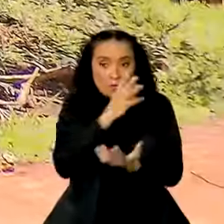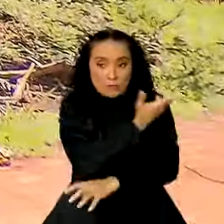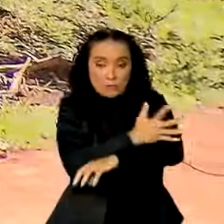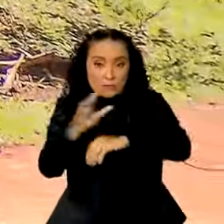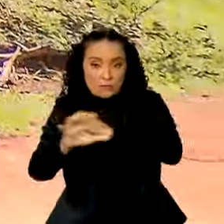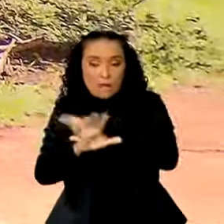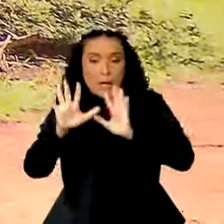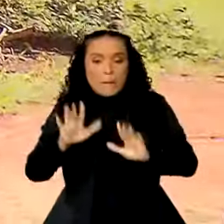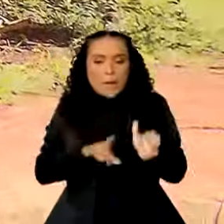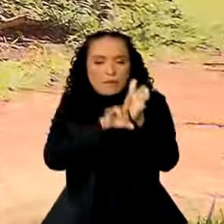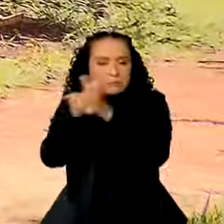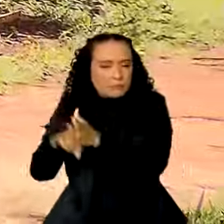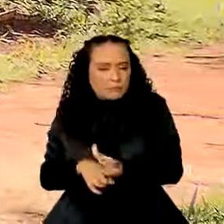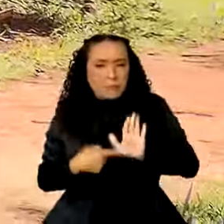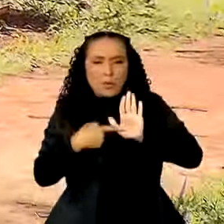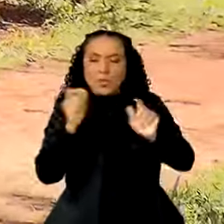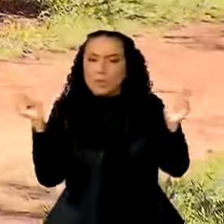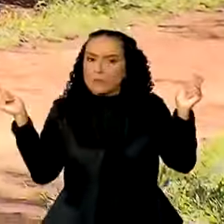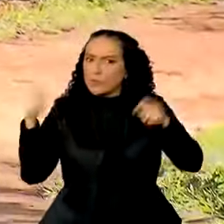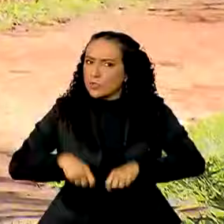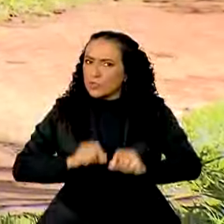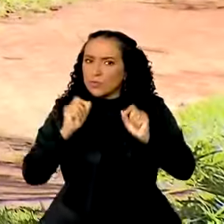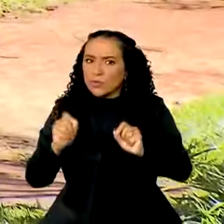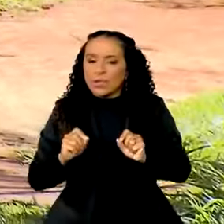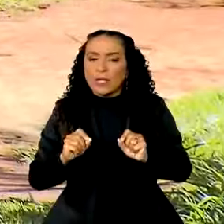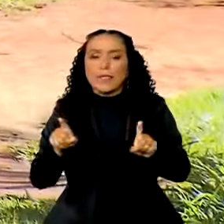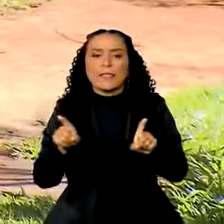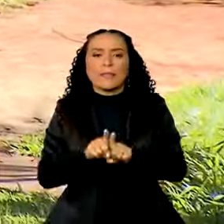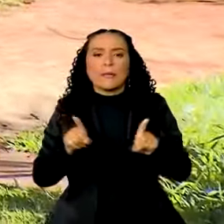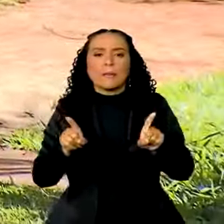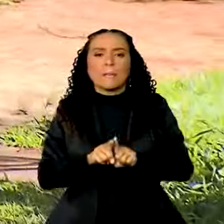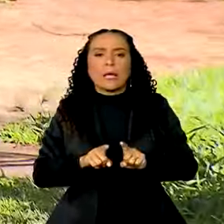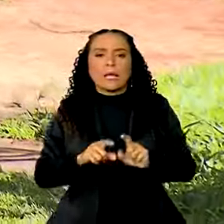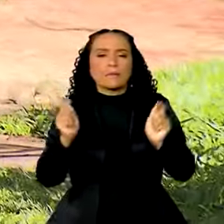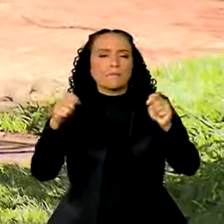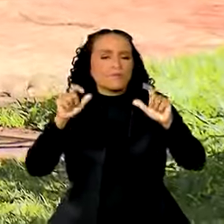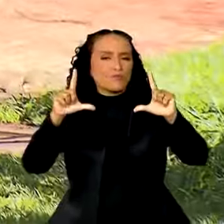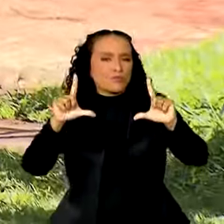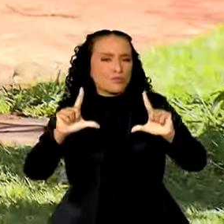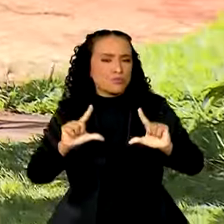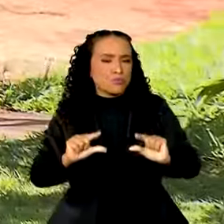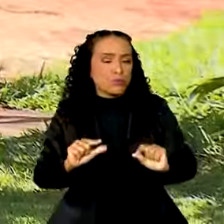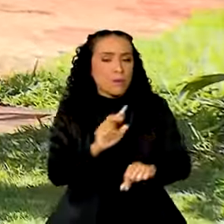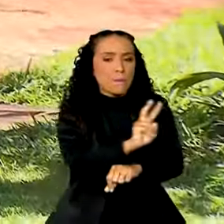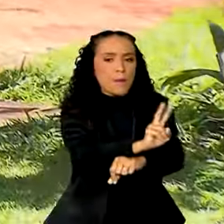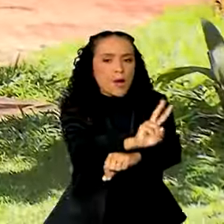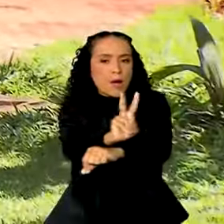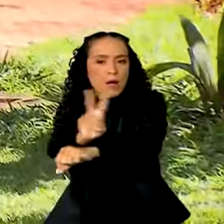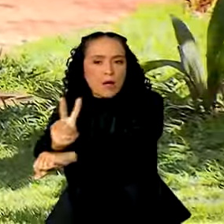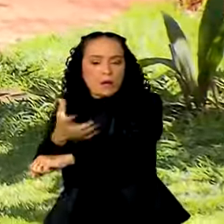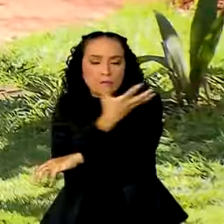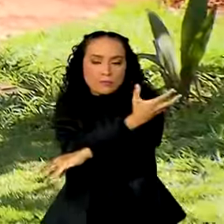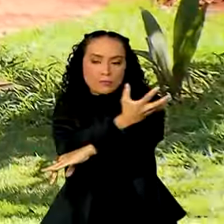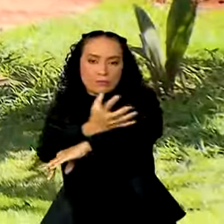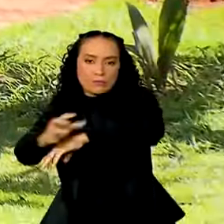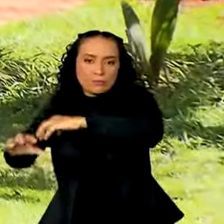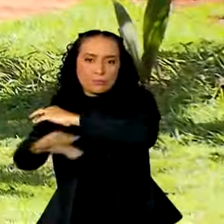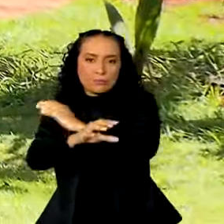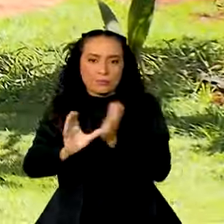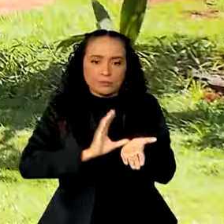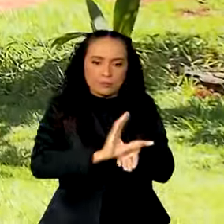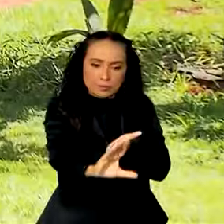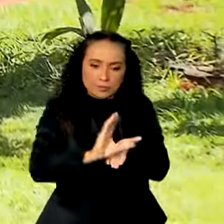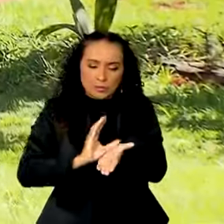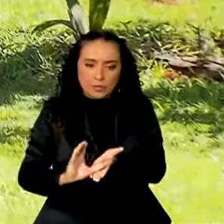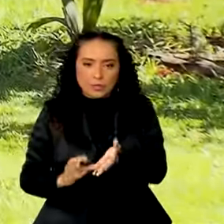Mas o estudo mostra também que é possível amenizar essa tendência. Preservar o meio ambiente e investir em